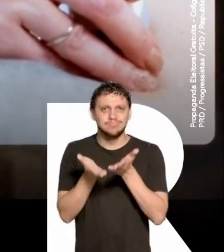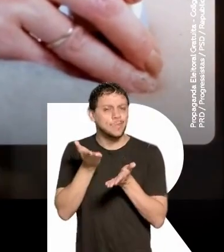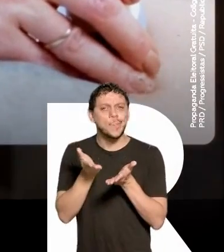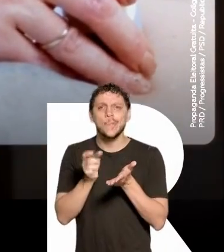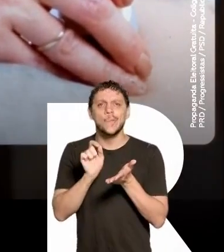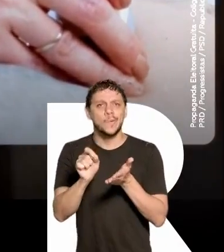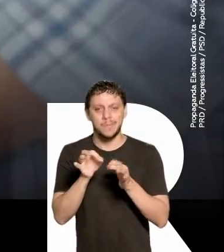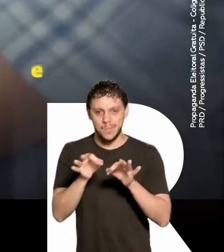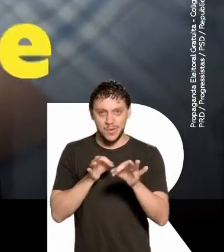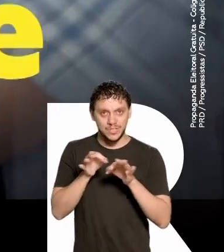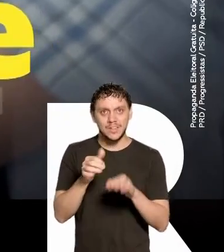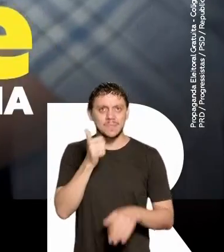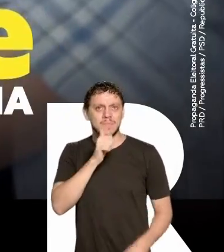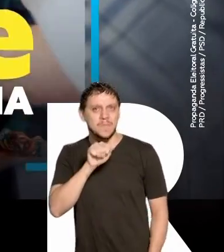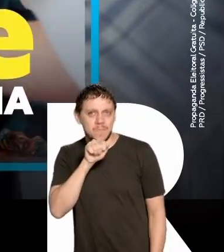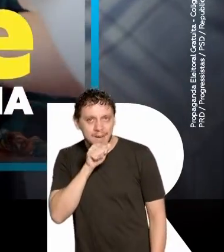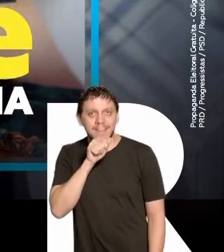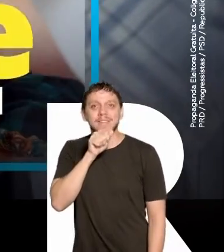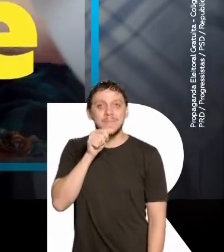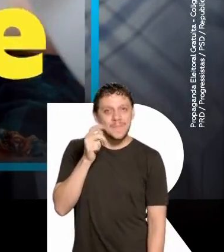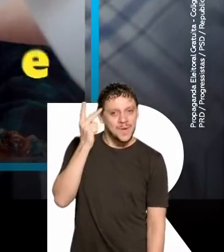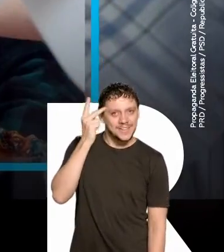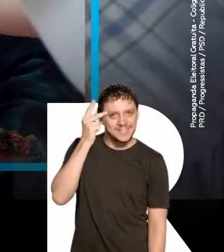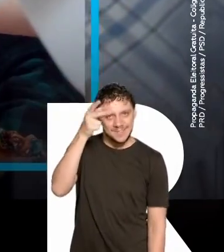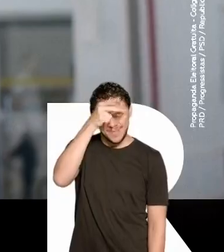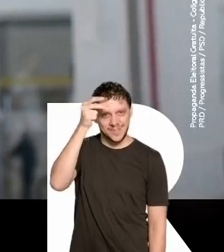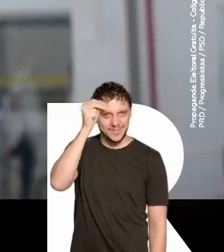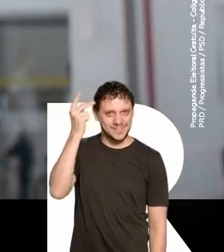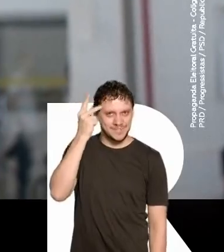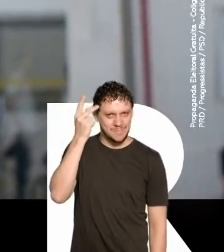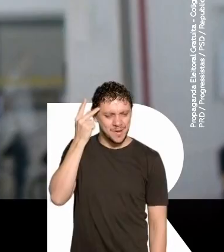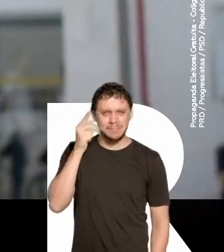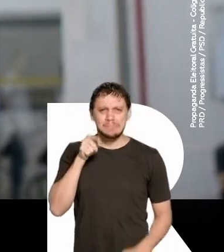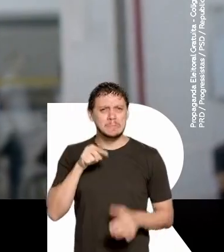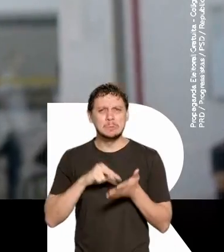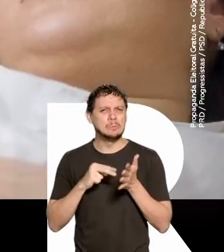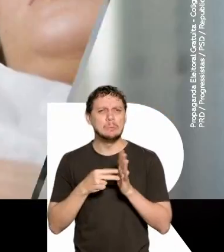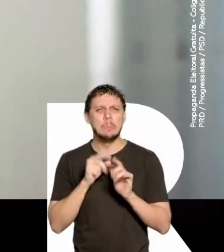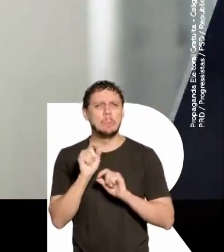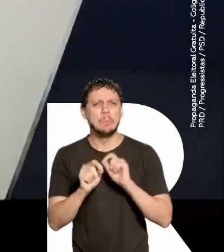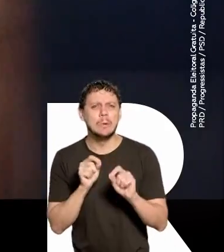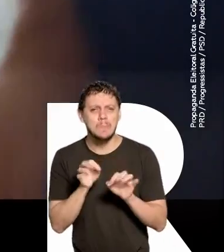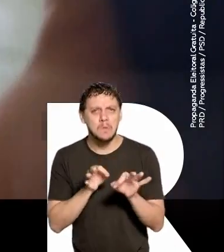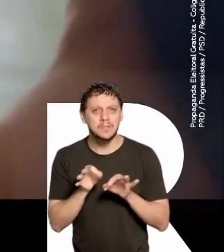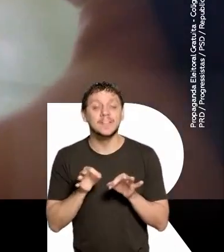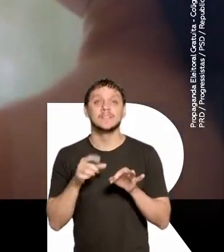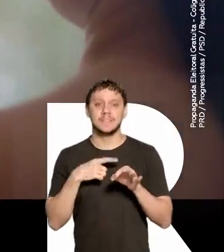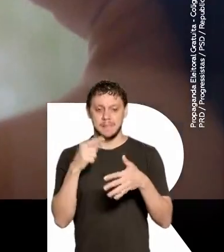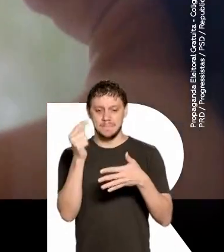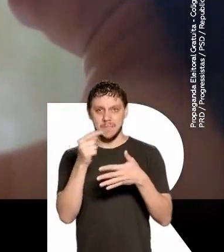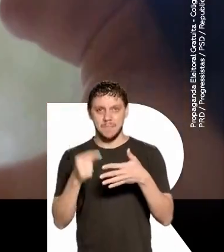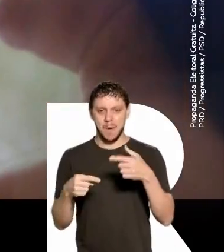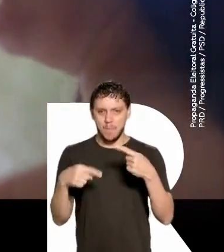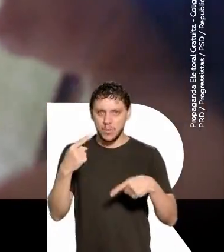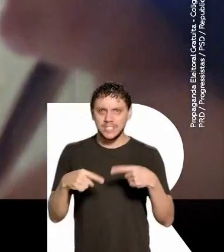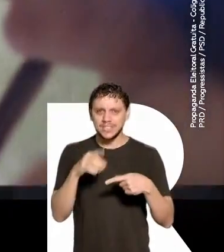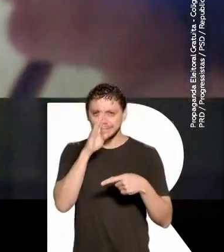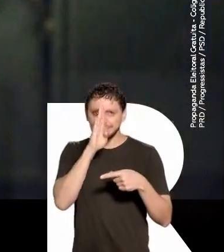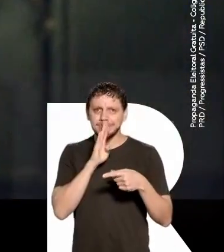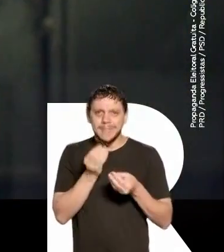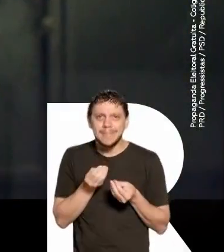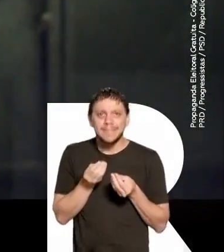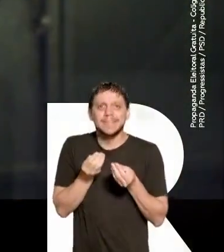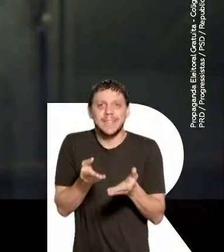foram atendidas no programa Mãe Paulistana da Prefeitura de São Paulo. Sabe o que é o programa Mãe Paulistana? É um conjunto de ações e de políticas